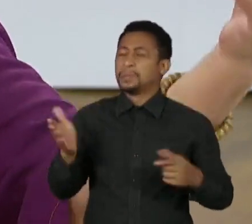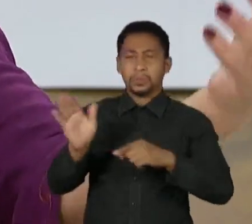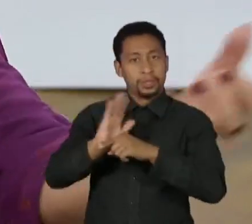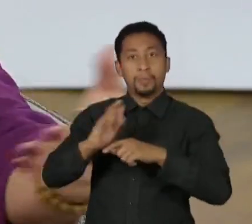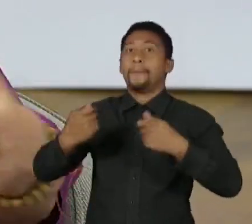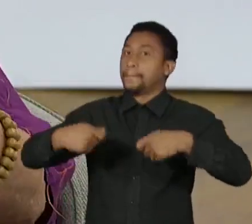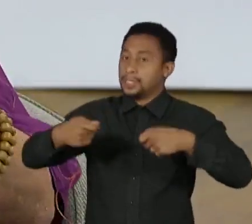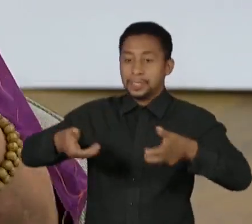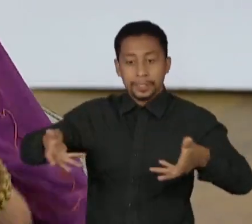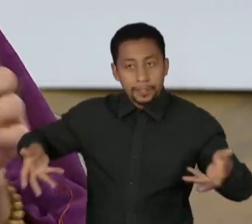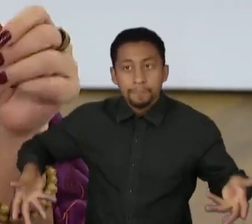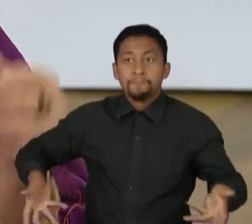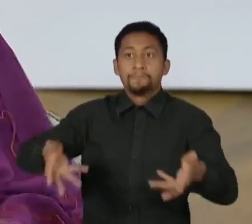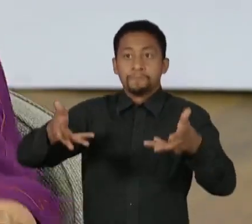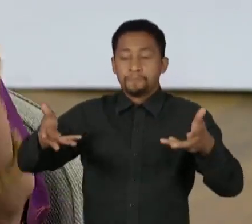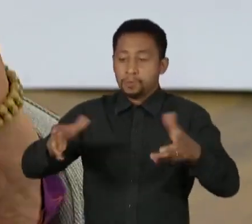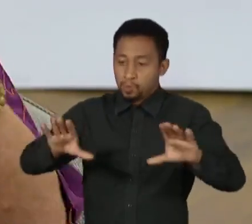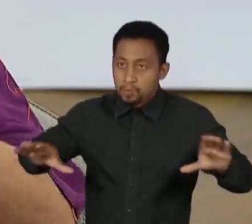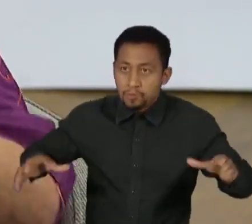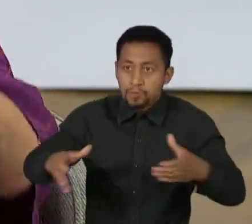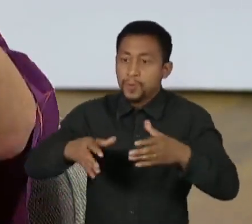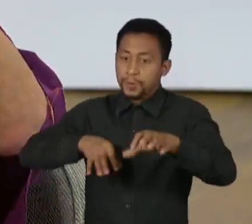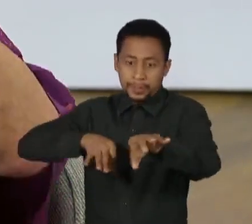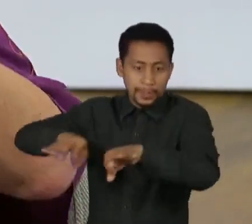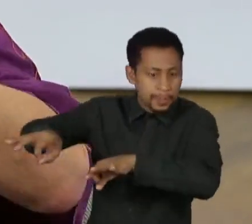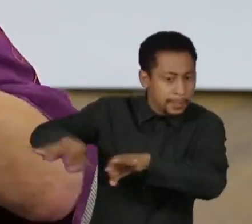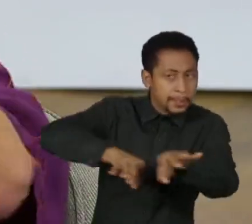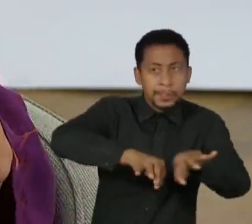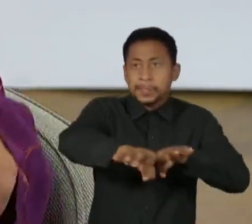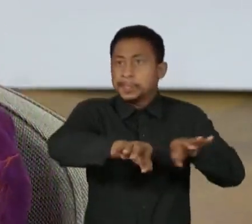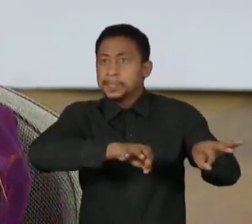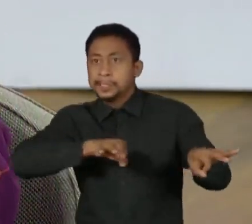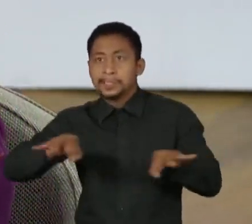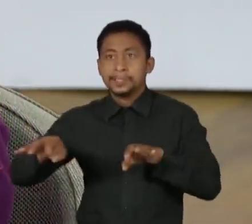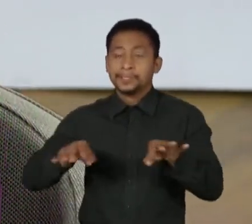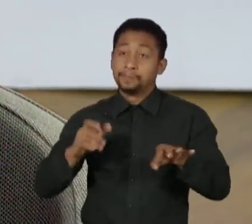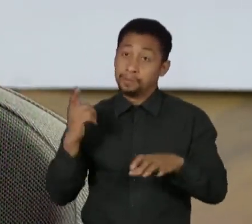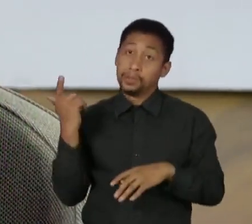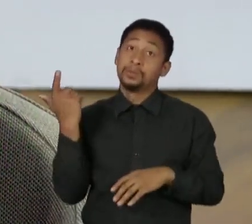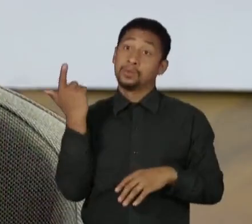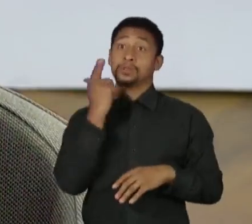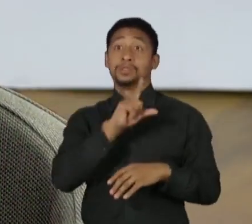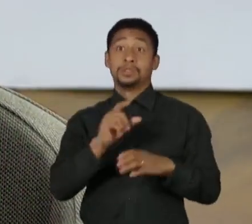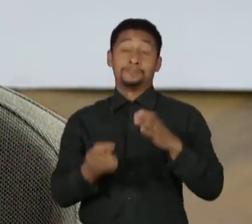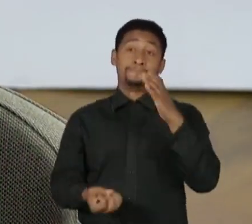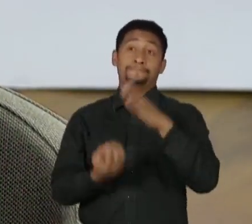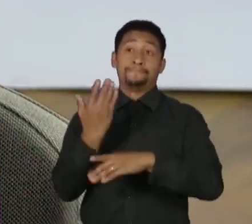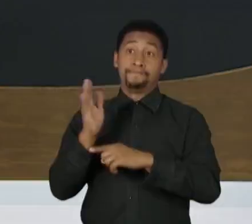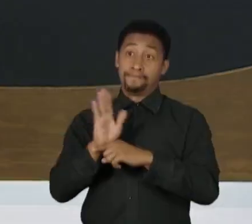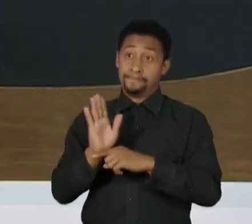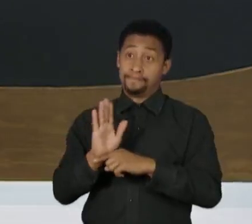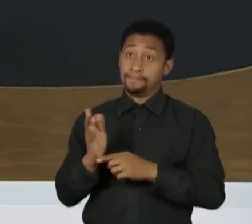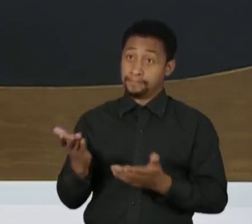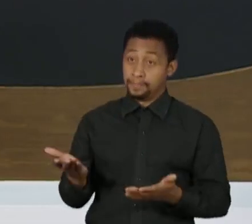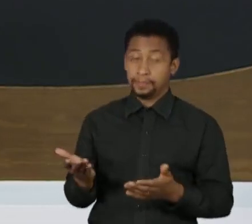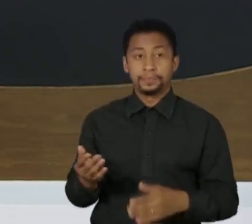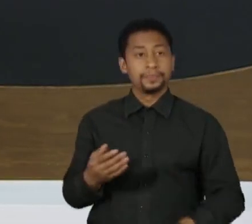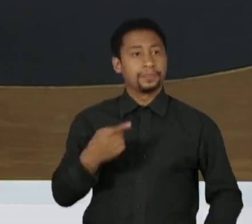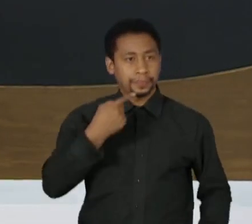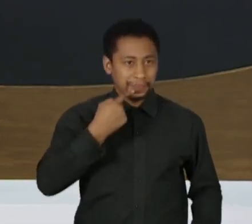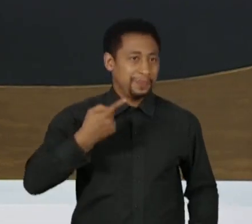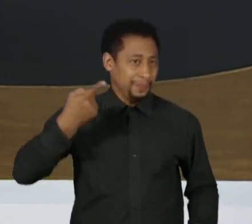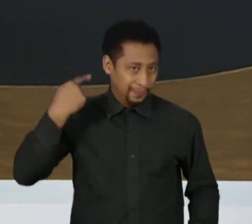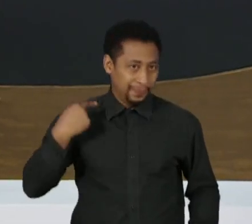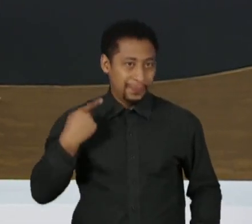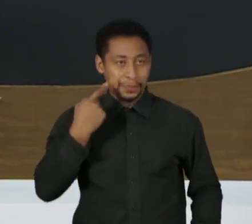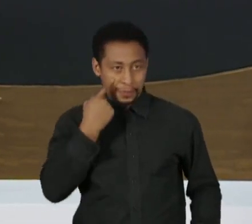grande, integrada e bem azeitada, funcionando para um produto sair. A gente acabou de ver, por falar